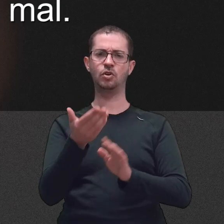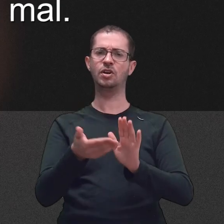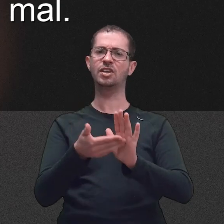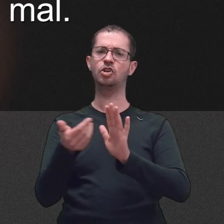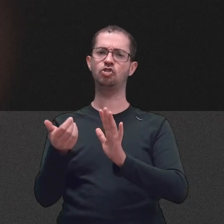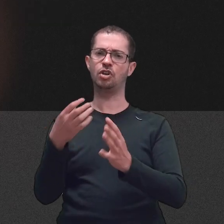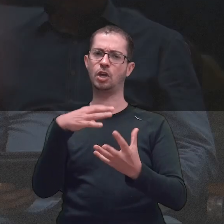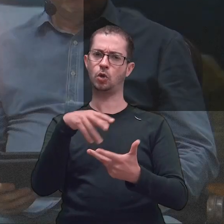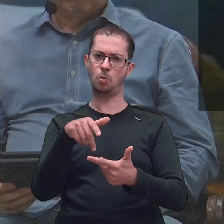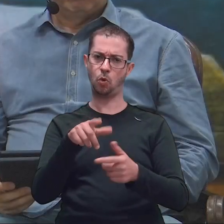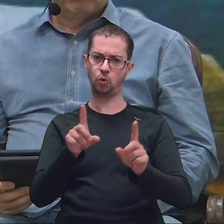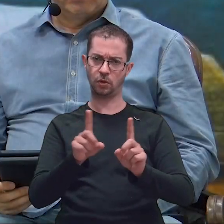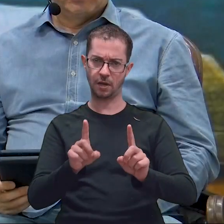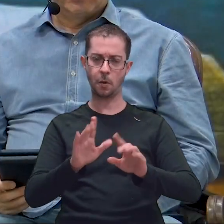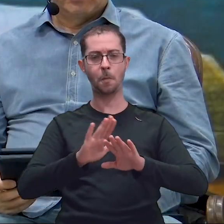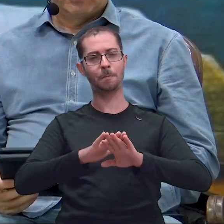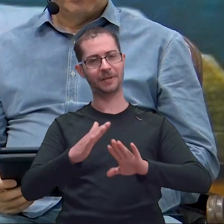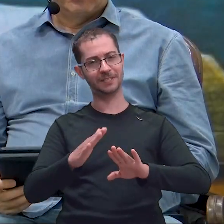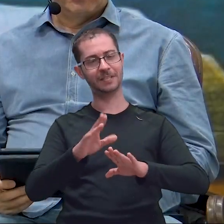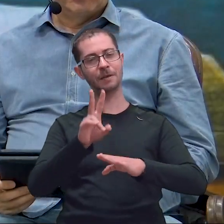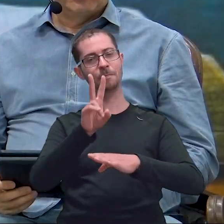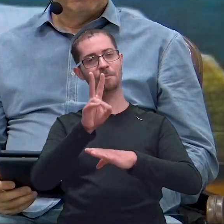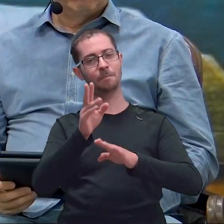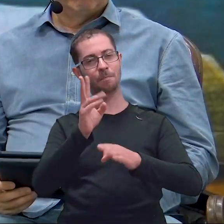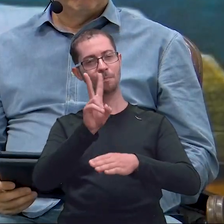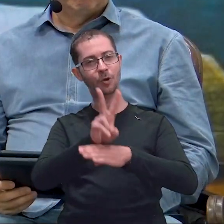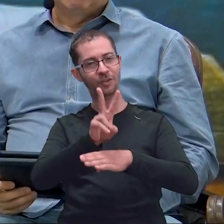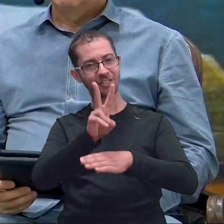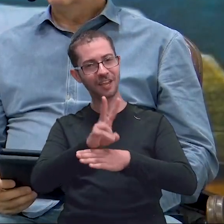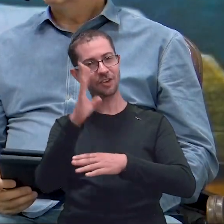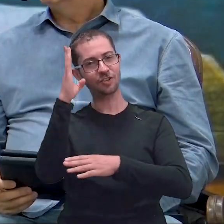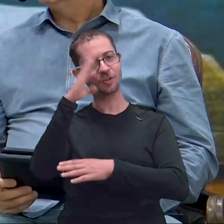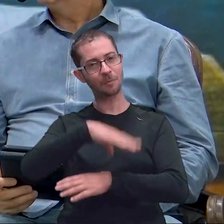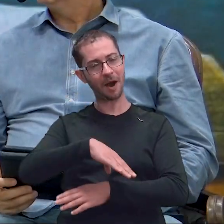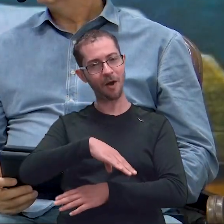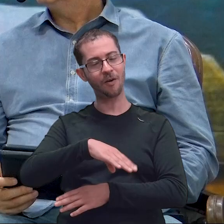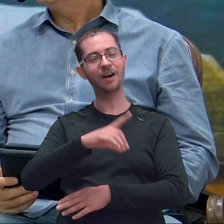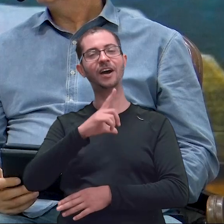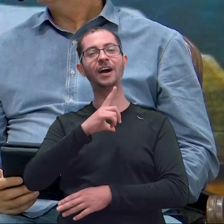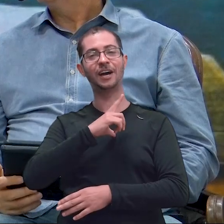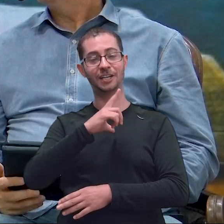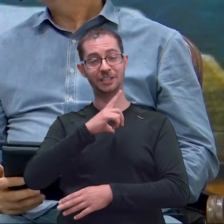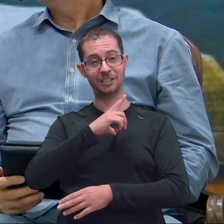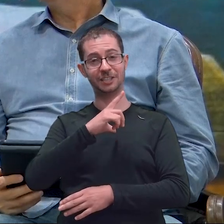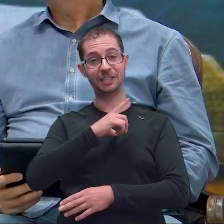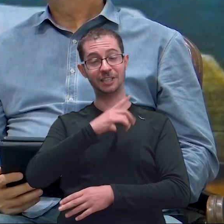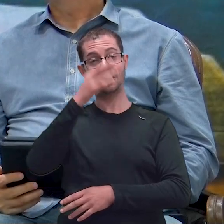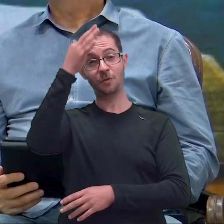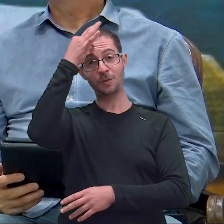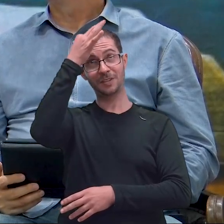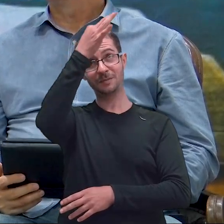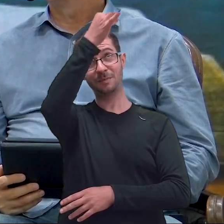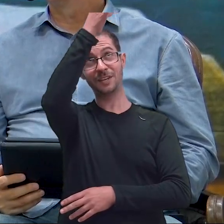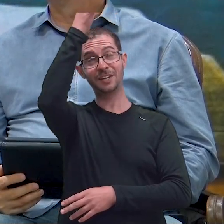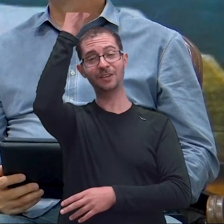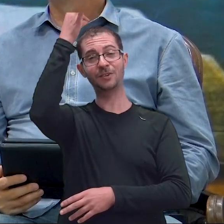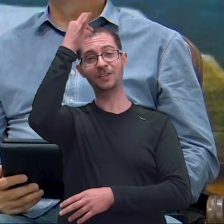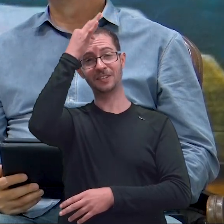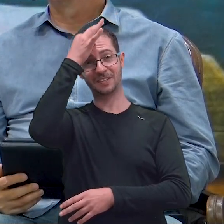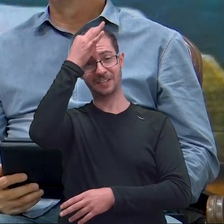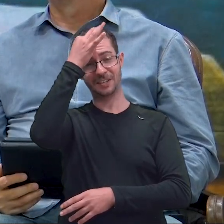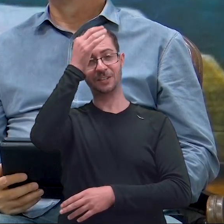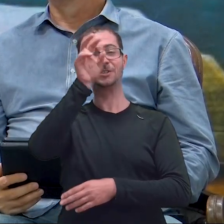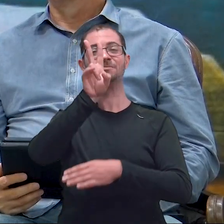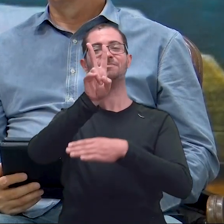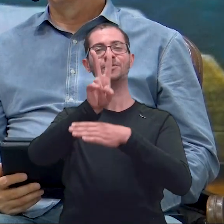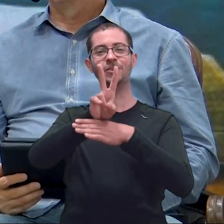os guardes do mal. Então, nós temos um intercessor. Um não, nós temos dois intercessor. Nós temos o Espírito Santo que intercede por nós